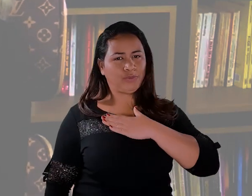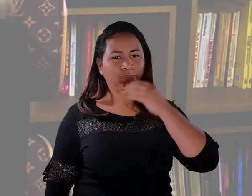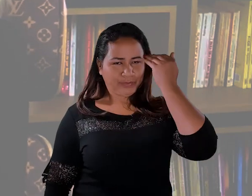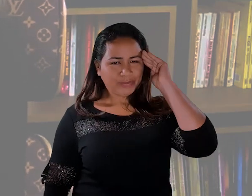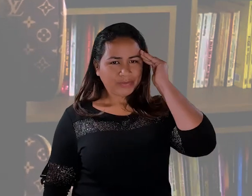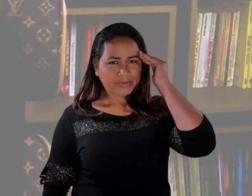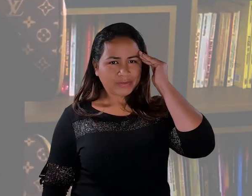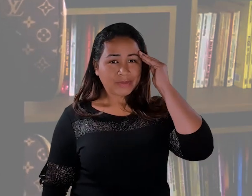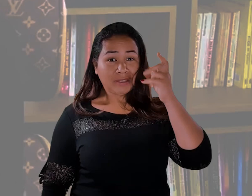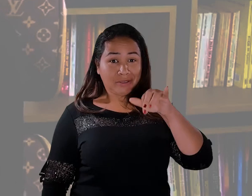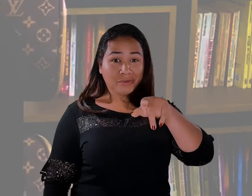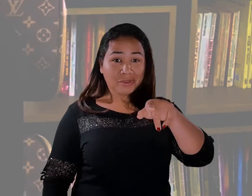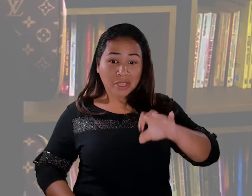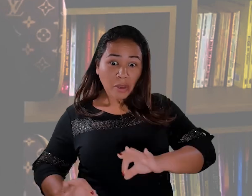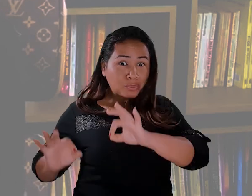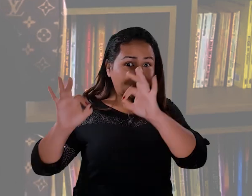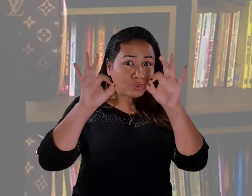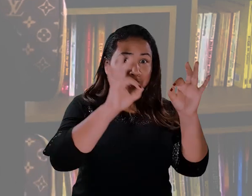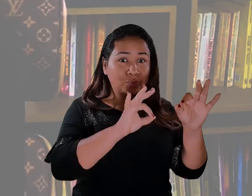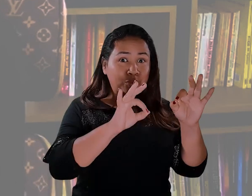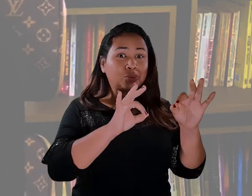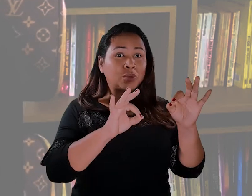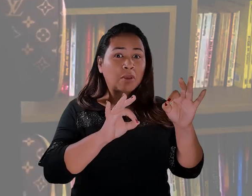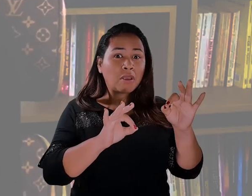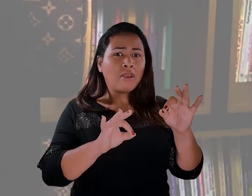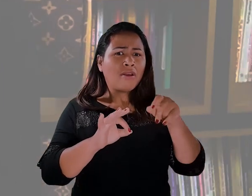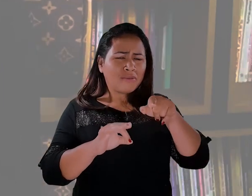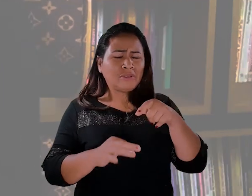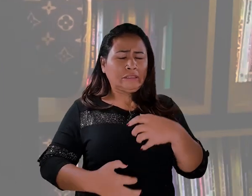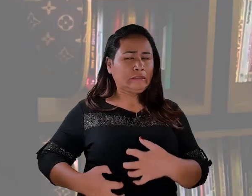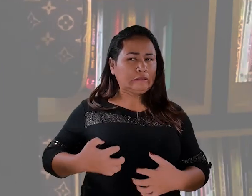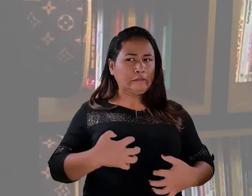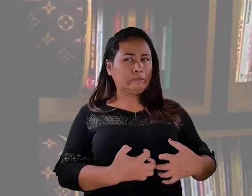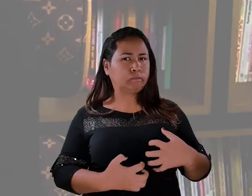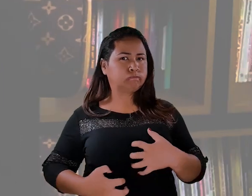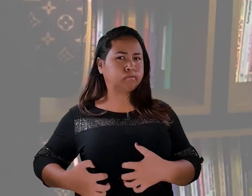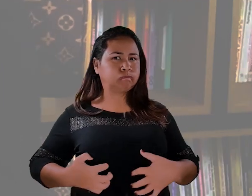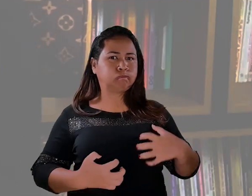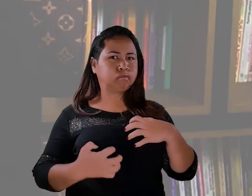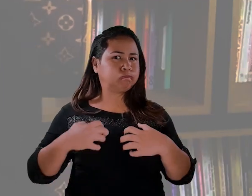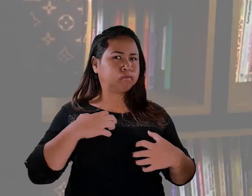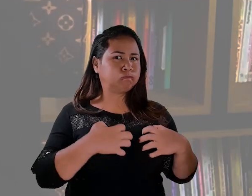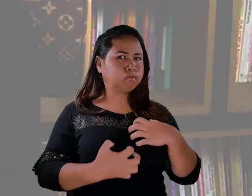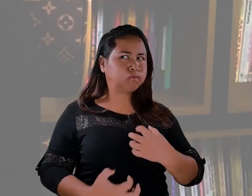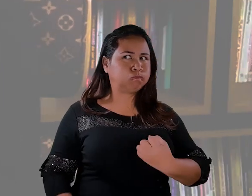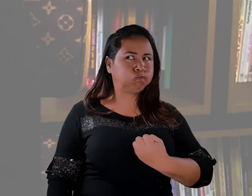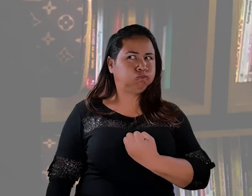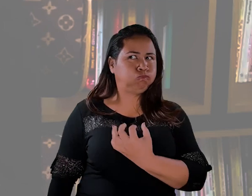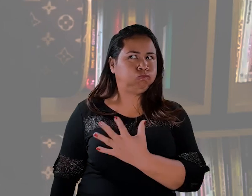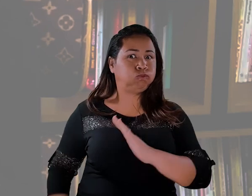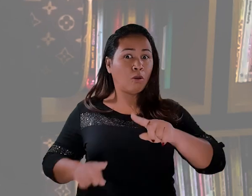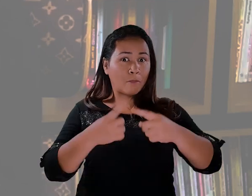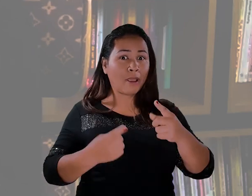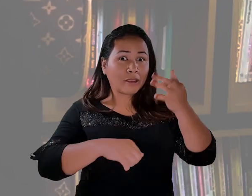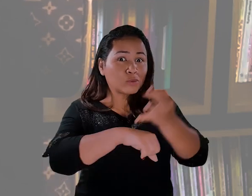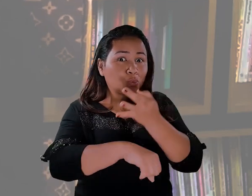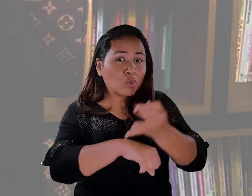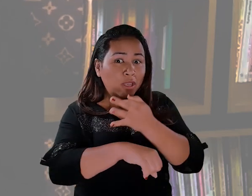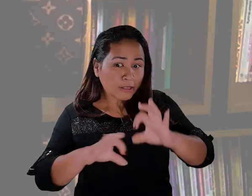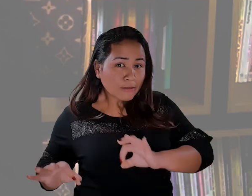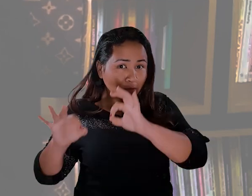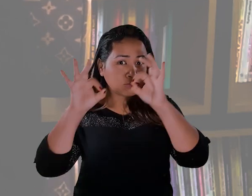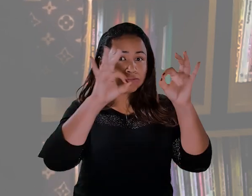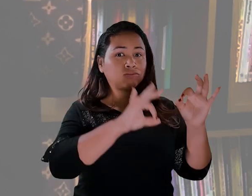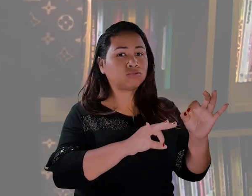aguentar me ouvir que embrulha o estômago e você quer me quebrar a cara, ótimo. 50% você já está curada. Porque a vítima não aguenta